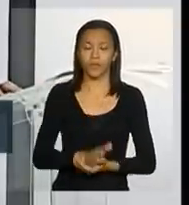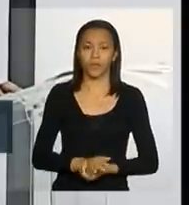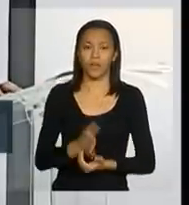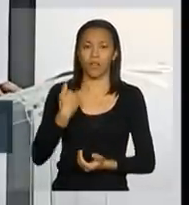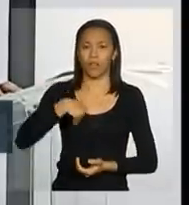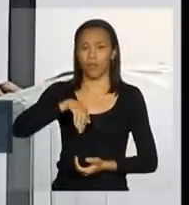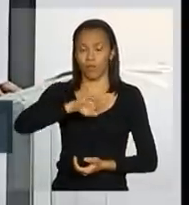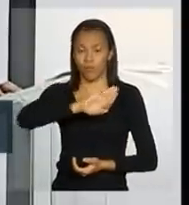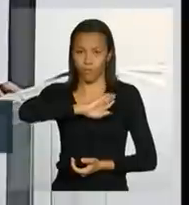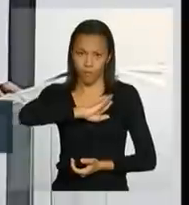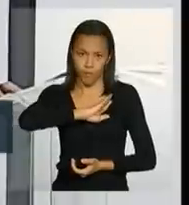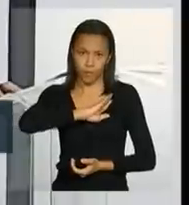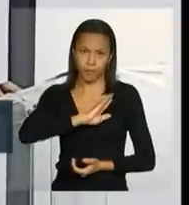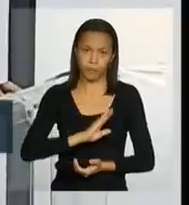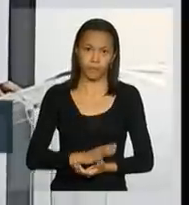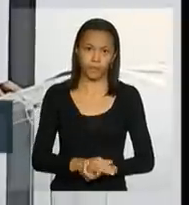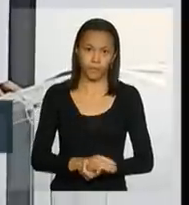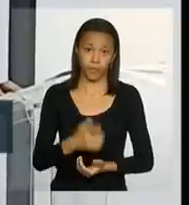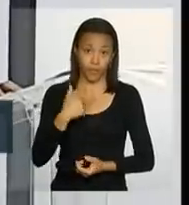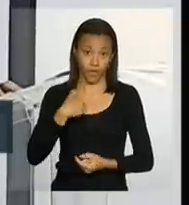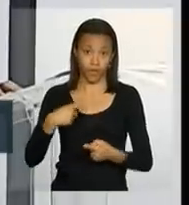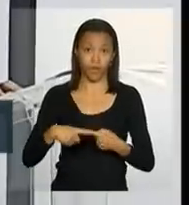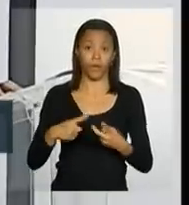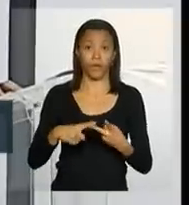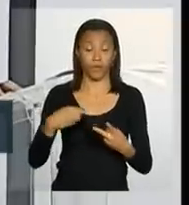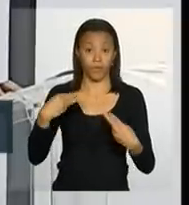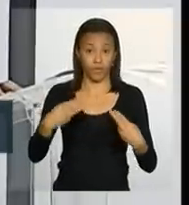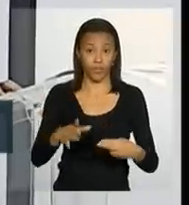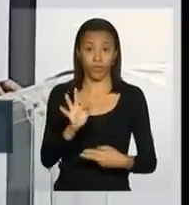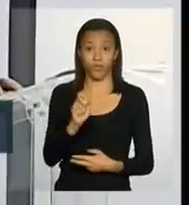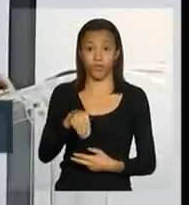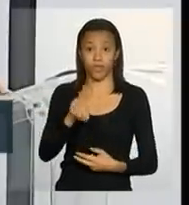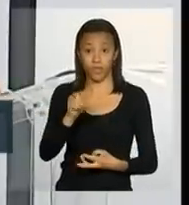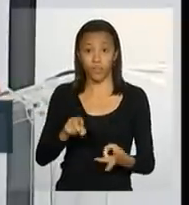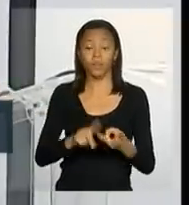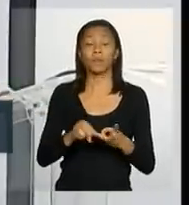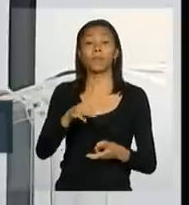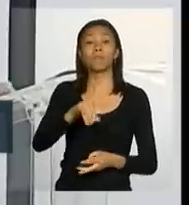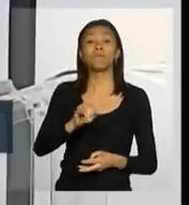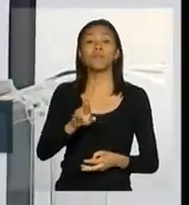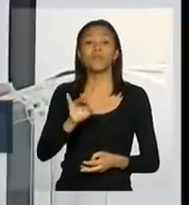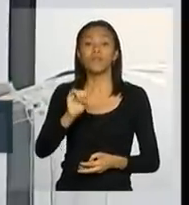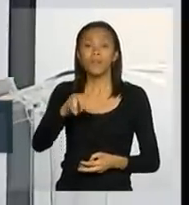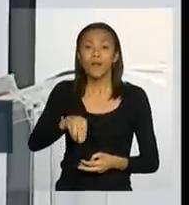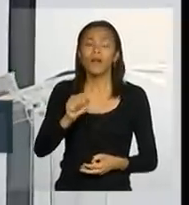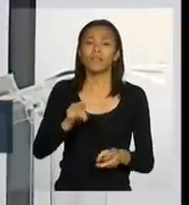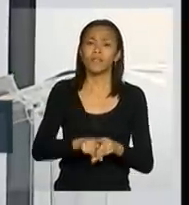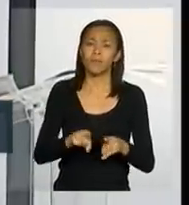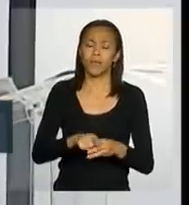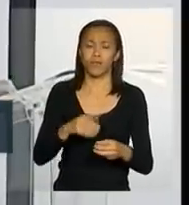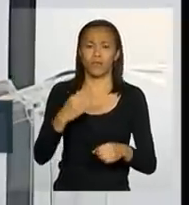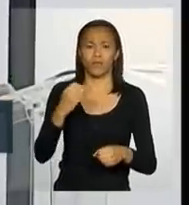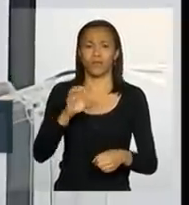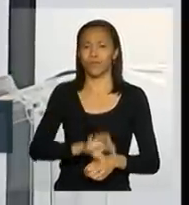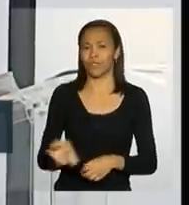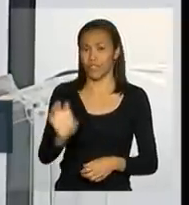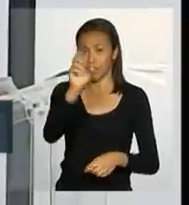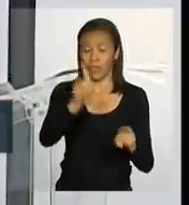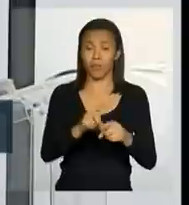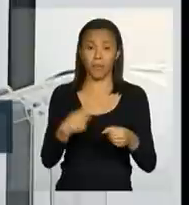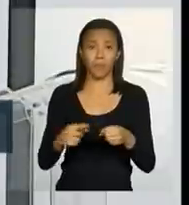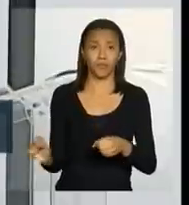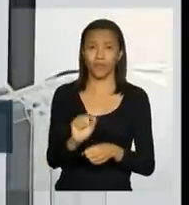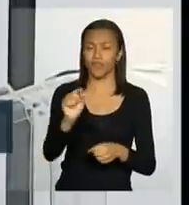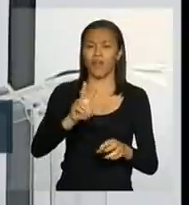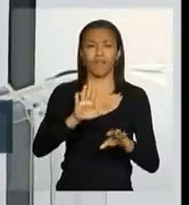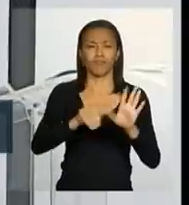Nós estamos, eu, o ministro Fernando, a ministra Miriam, e os estados e municípios temos tido diversas